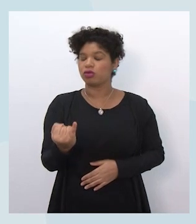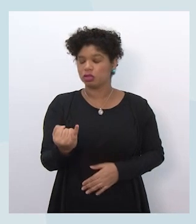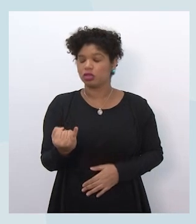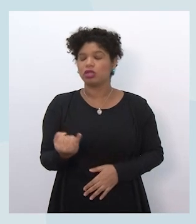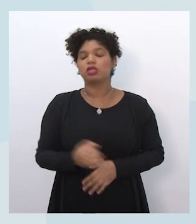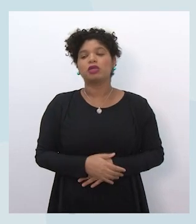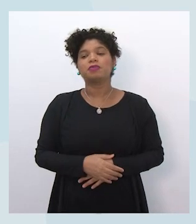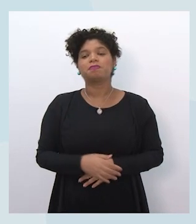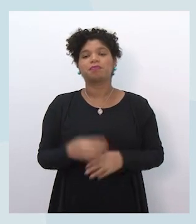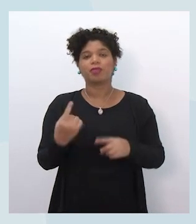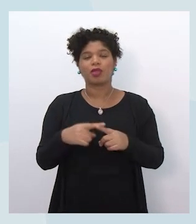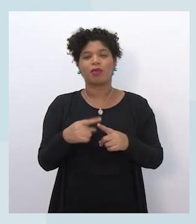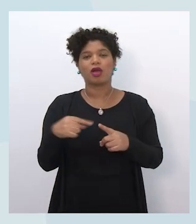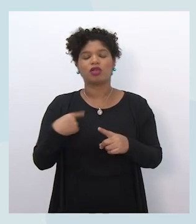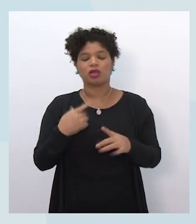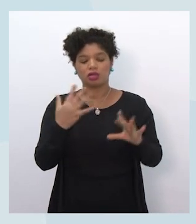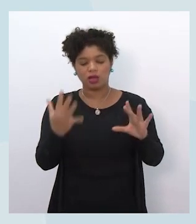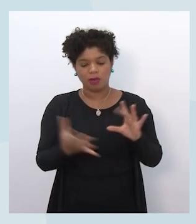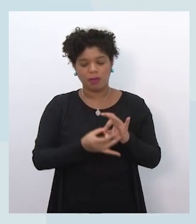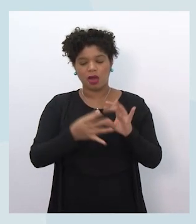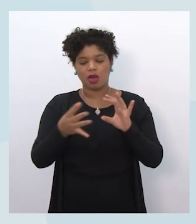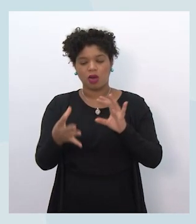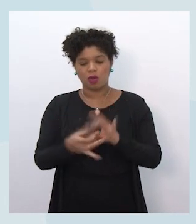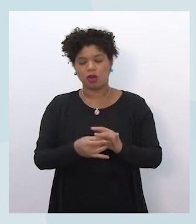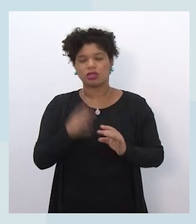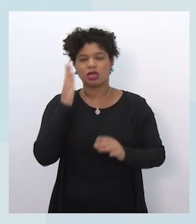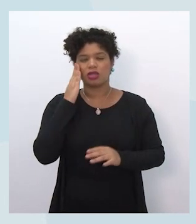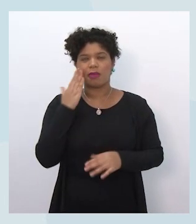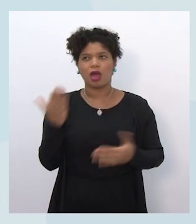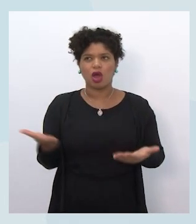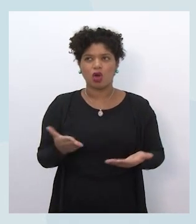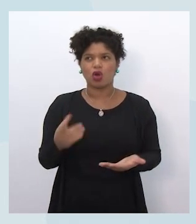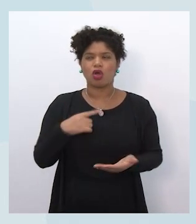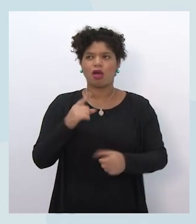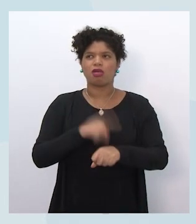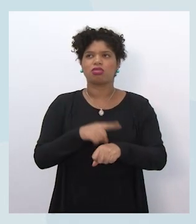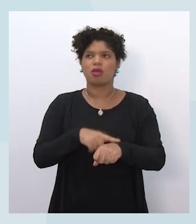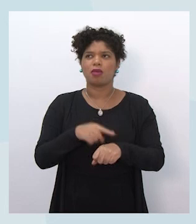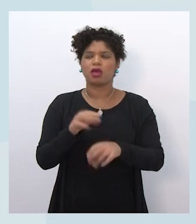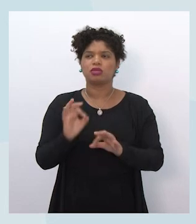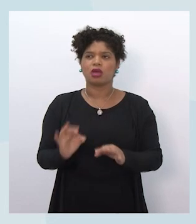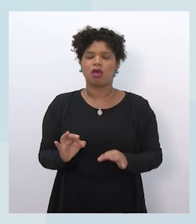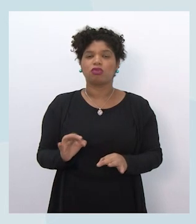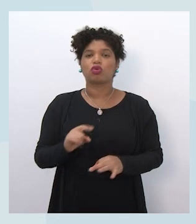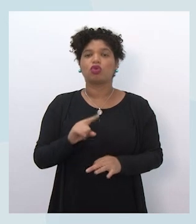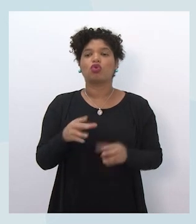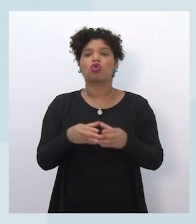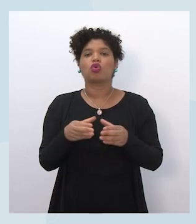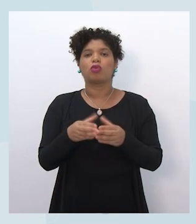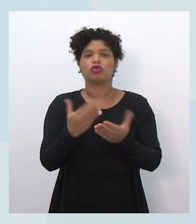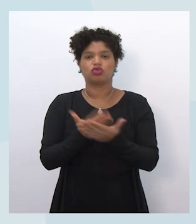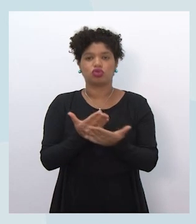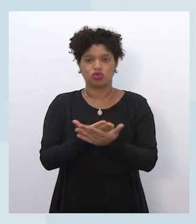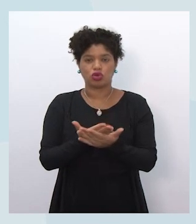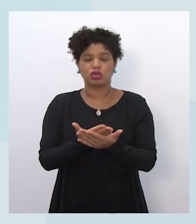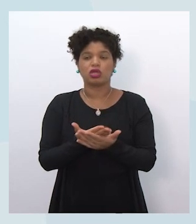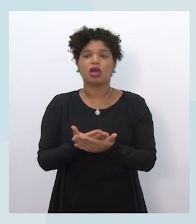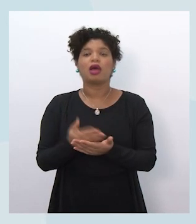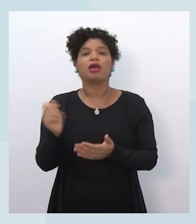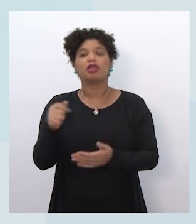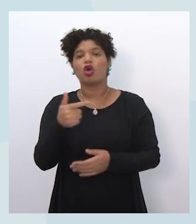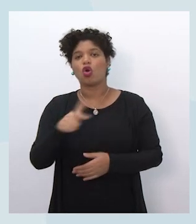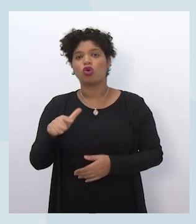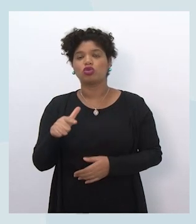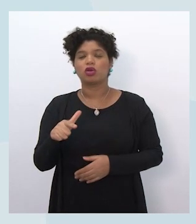isso garante uma coerência entre o que vai estar sendo trabalhado no tempo regular dos estudantes com o que vai ser